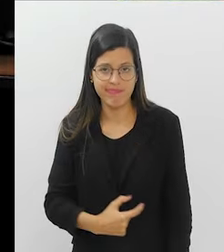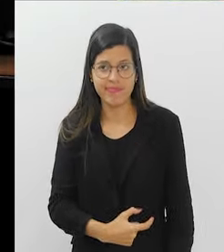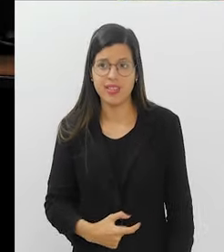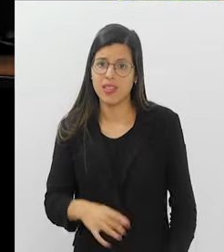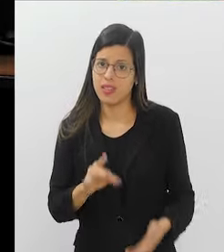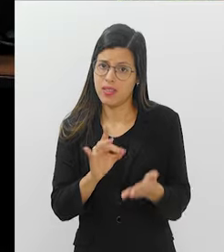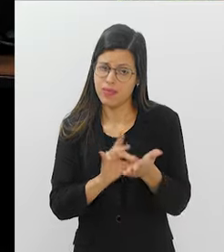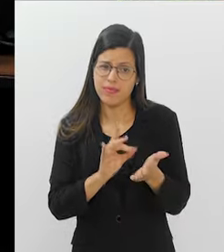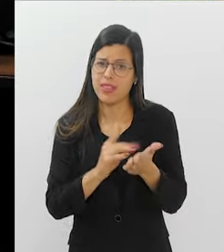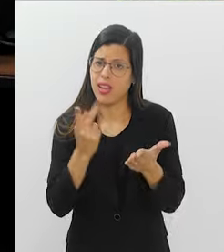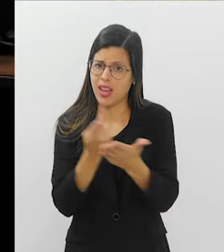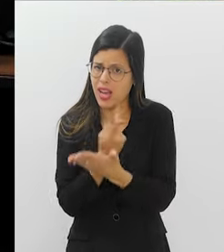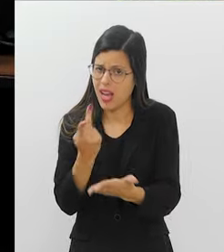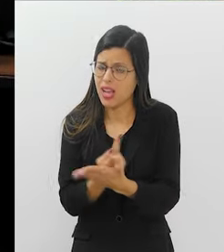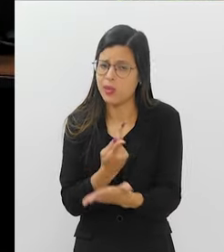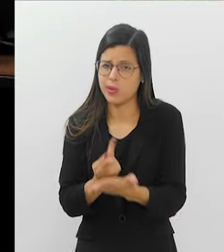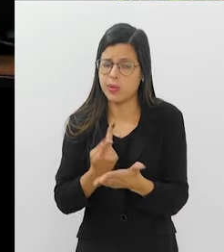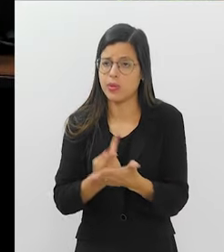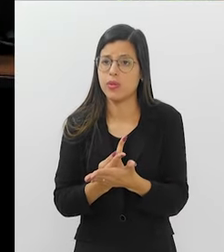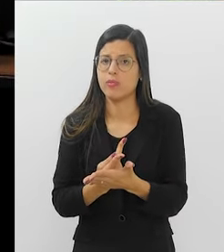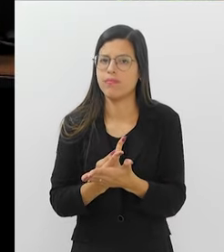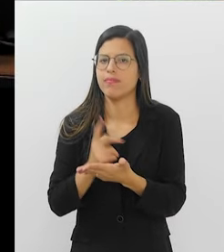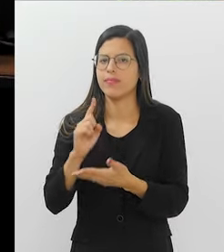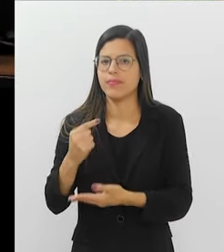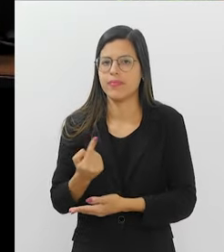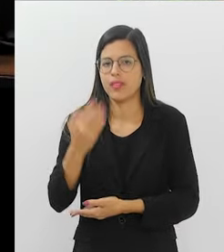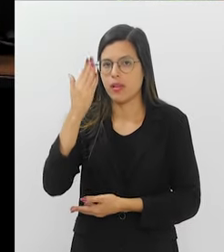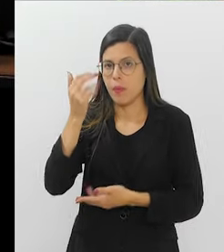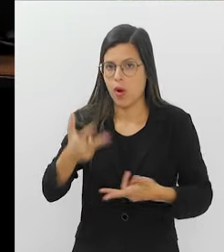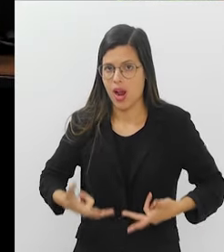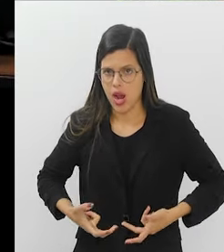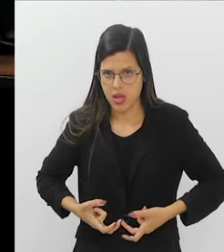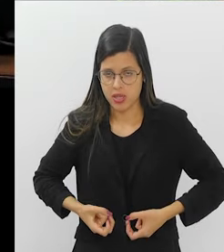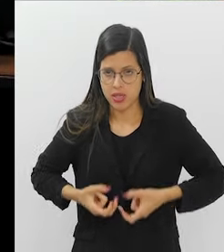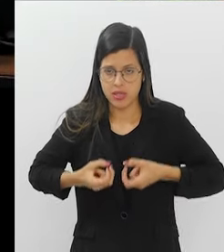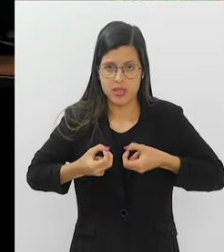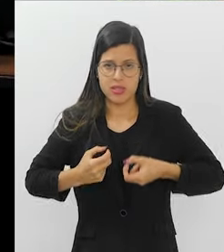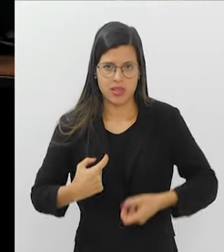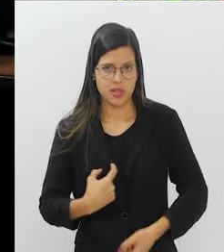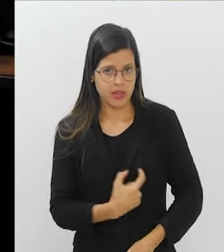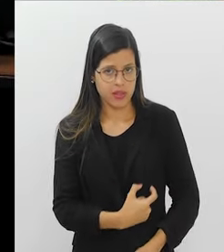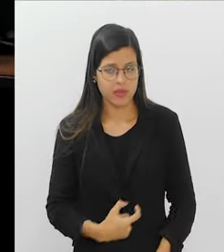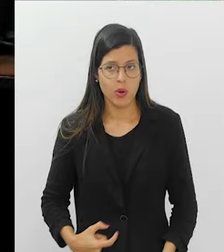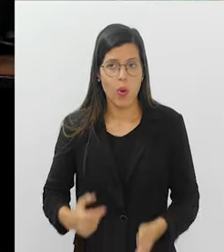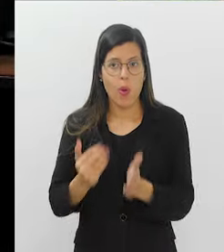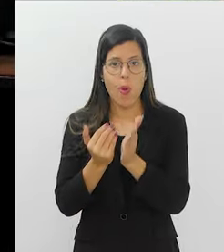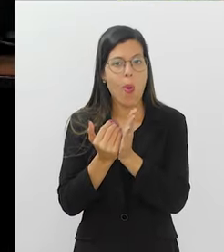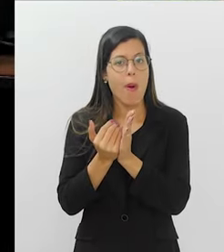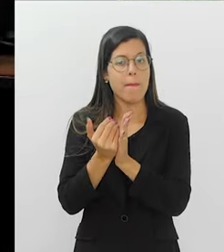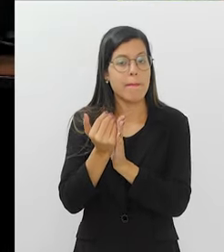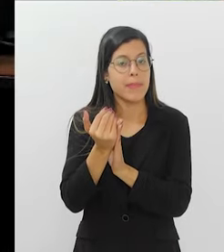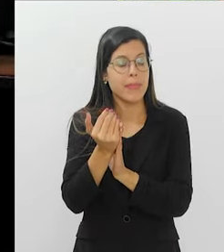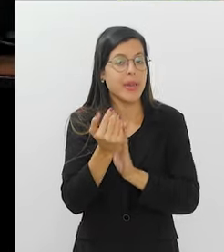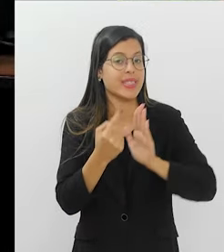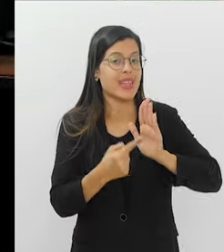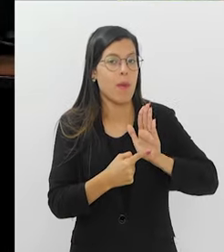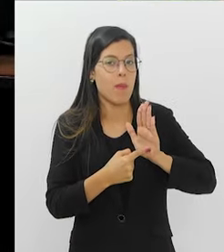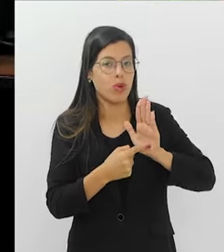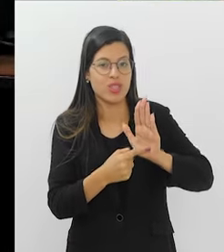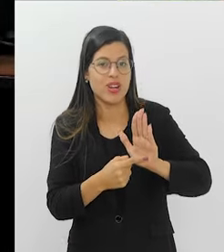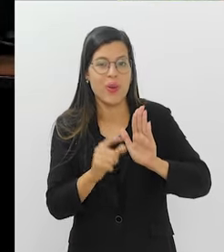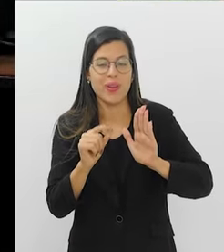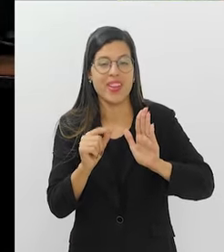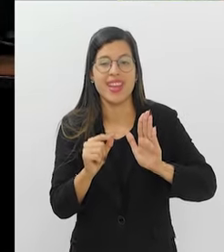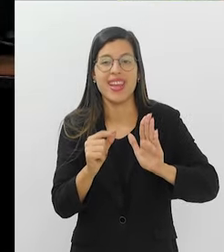E na verdade está errado, né? A gente sabe que o câncer de intestino, quando ele começa a dar